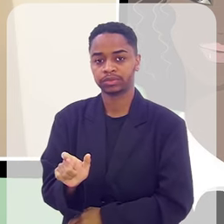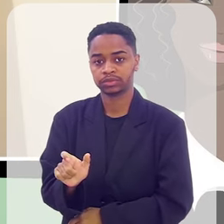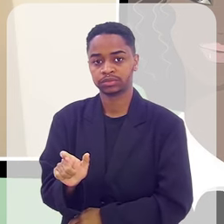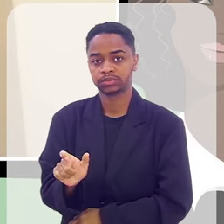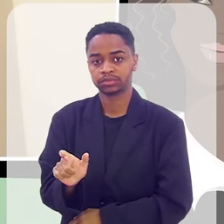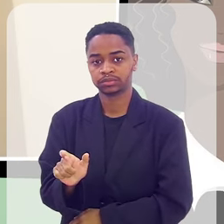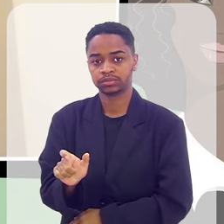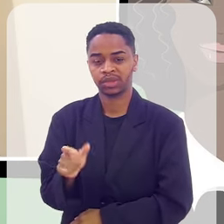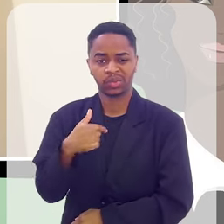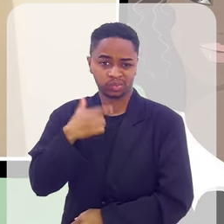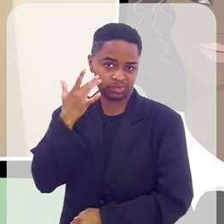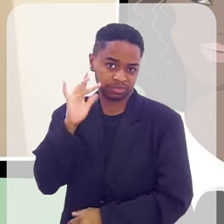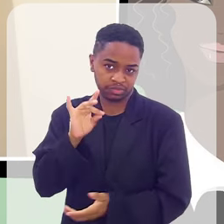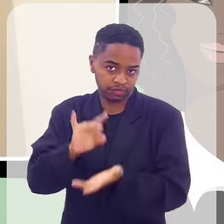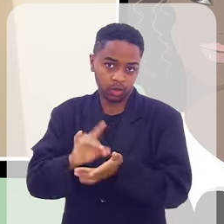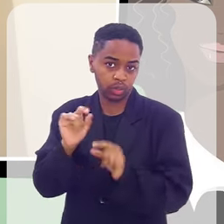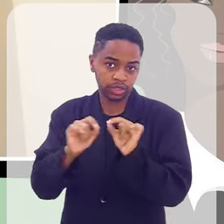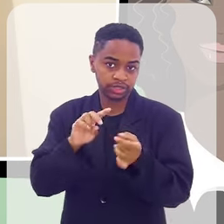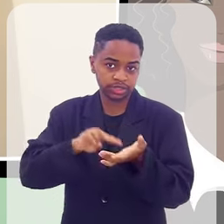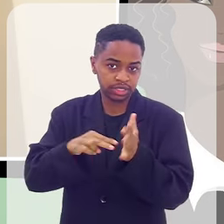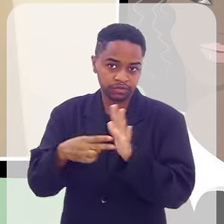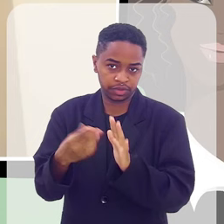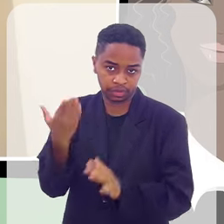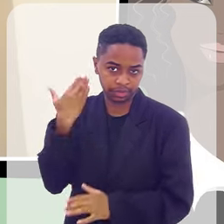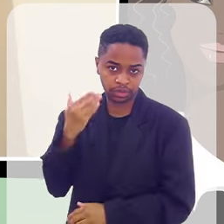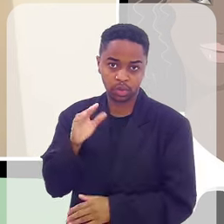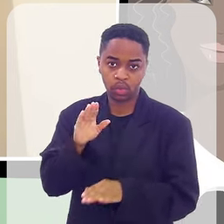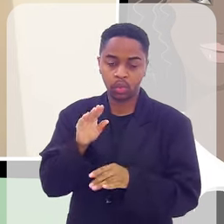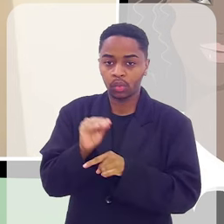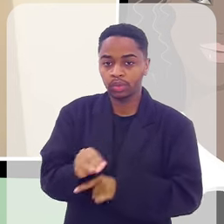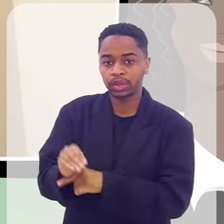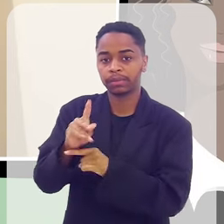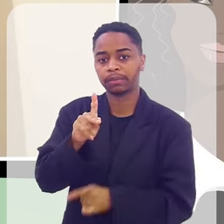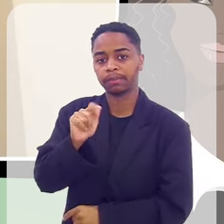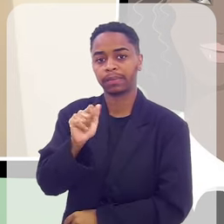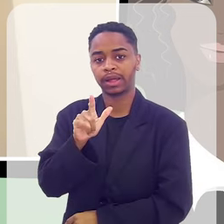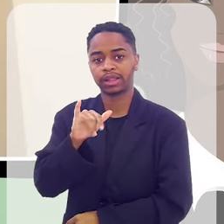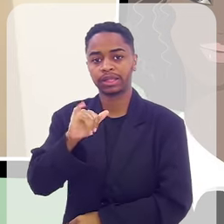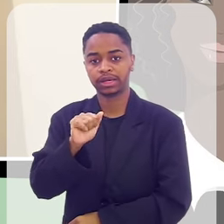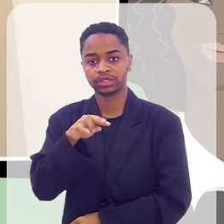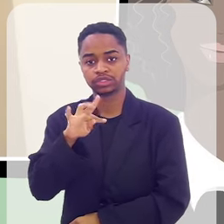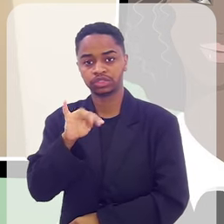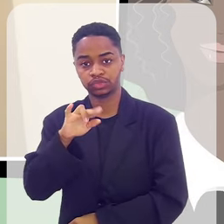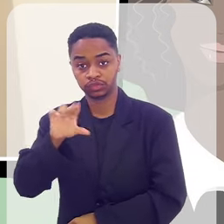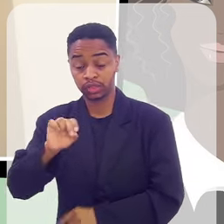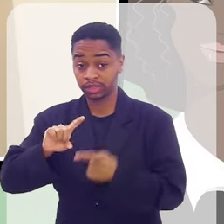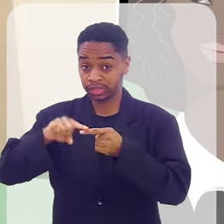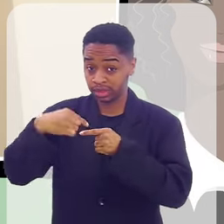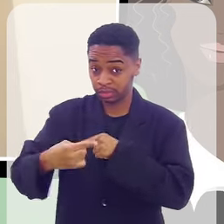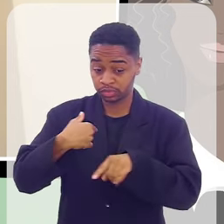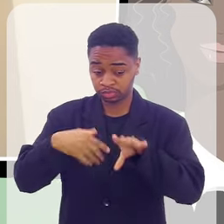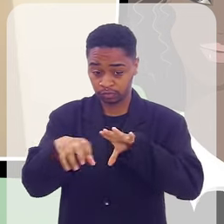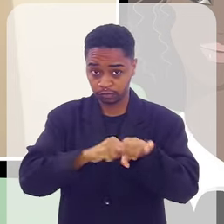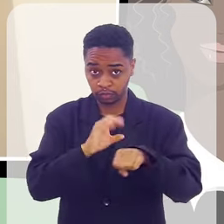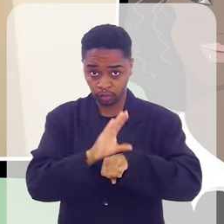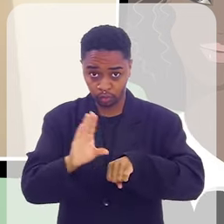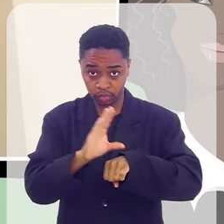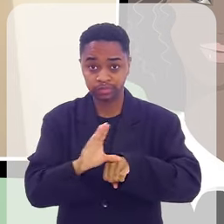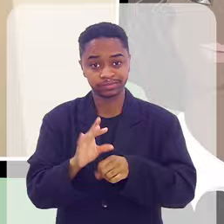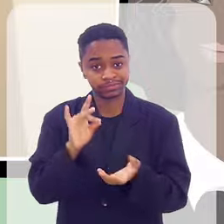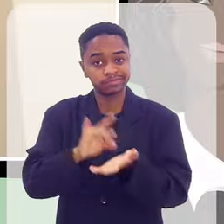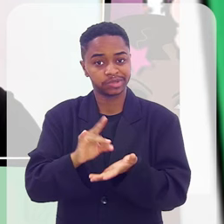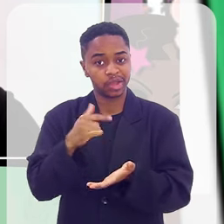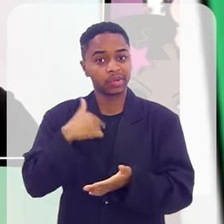assim, que eu não sabia nem o que era cuidados paliativos, né? Eu vim saber depois que o que eu fiz no curso, que eu conheci o Favela